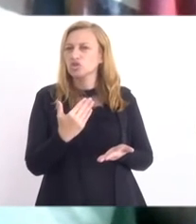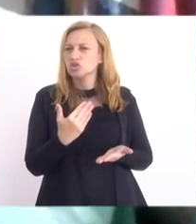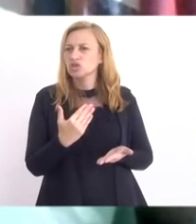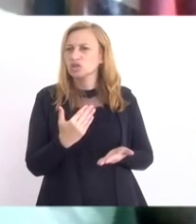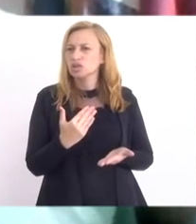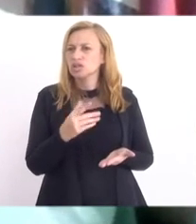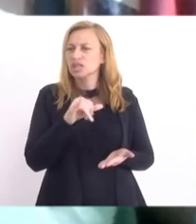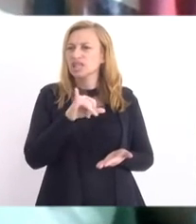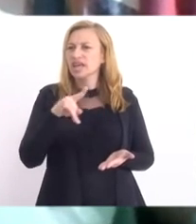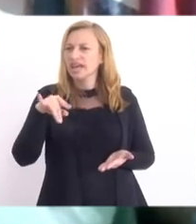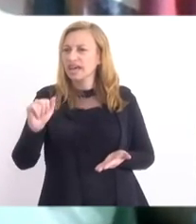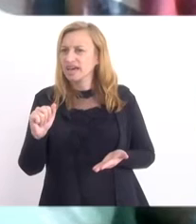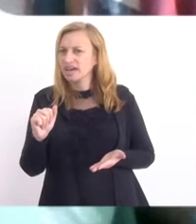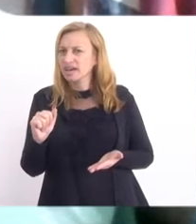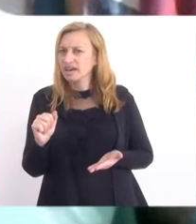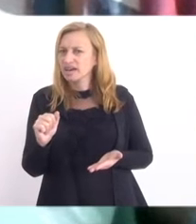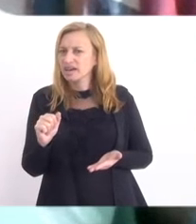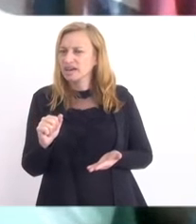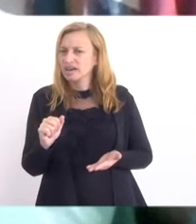sobre o INEA.